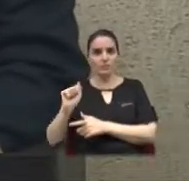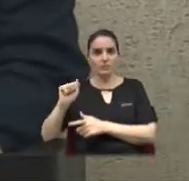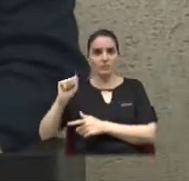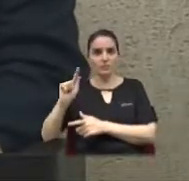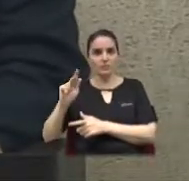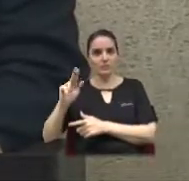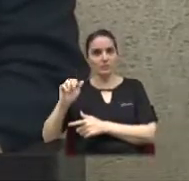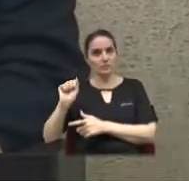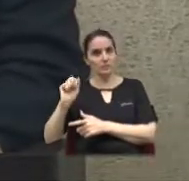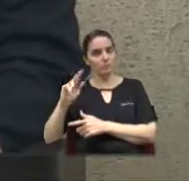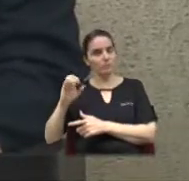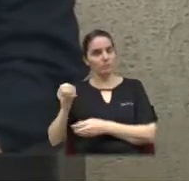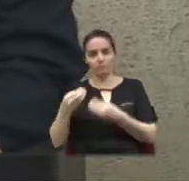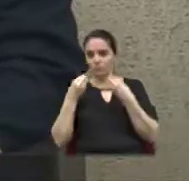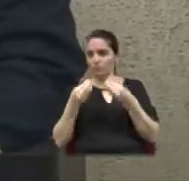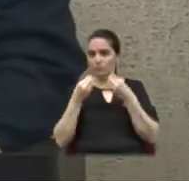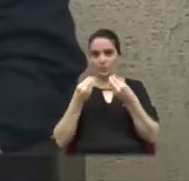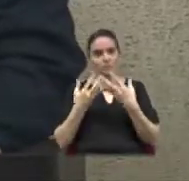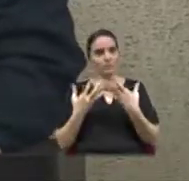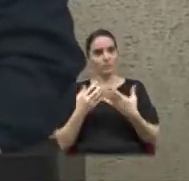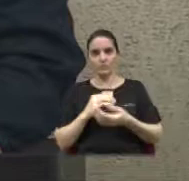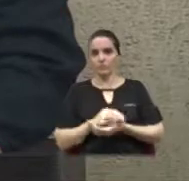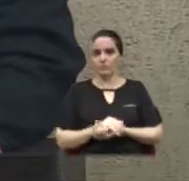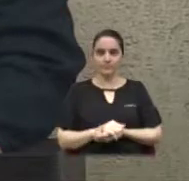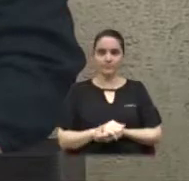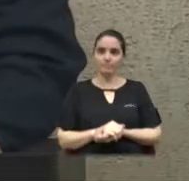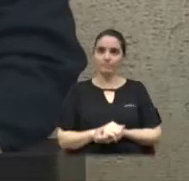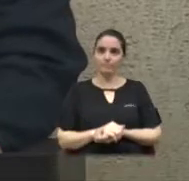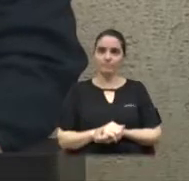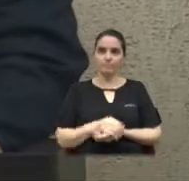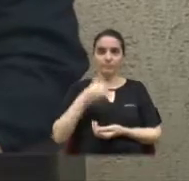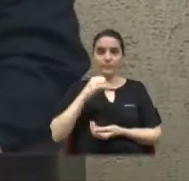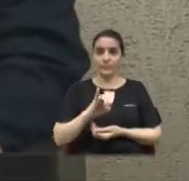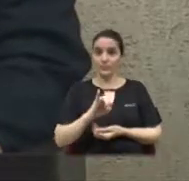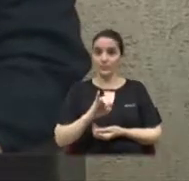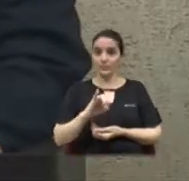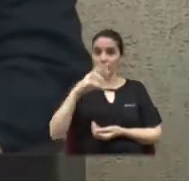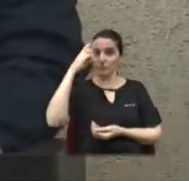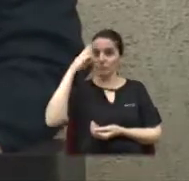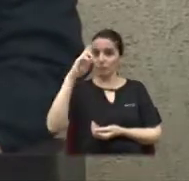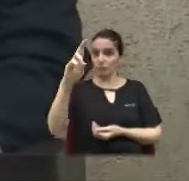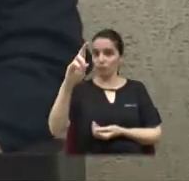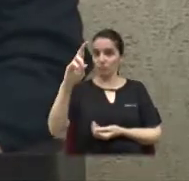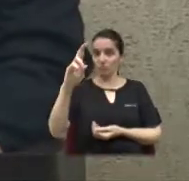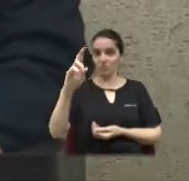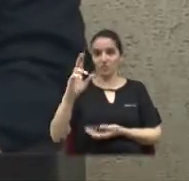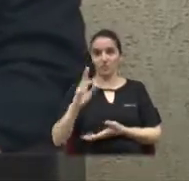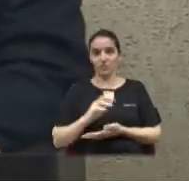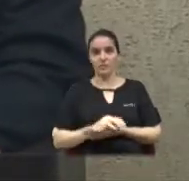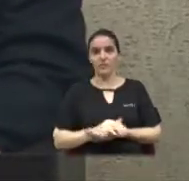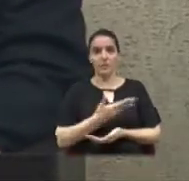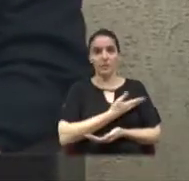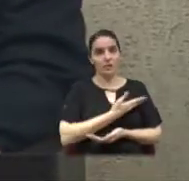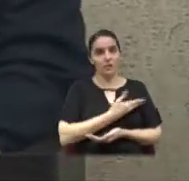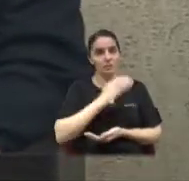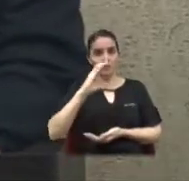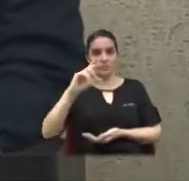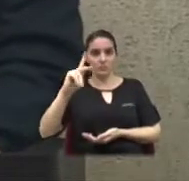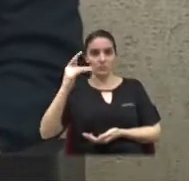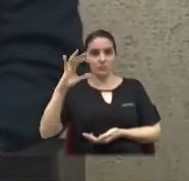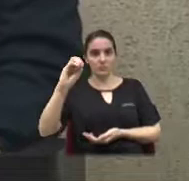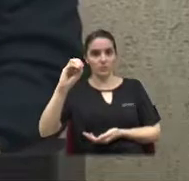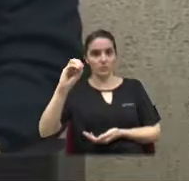mais, não dá mais. Então, se o Brambila, que é de americano, Nova Odessa, não sei, é amigo do Chico Sardelli,